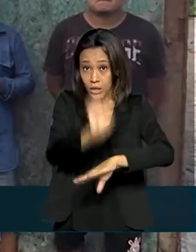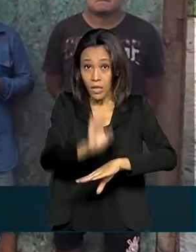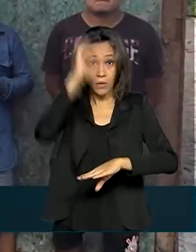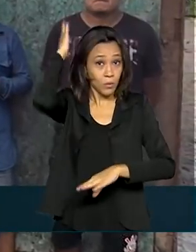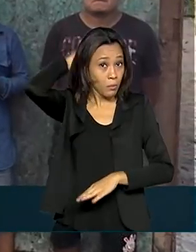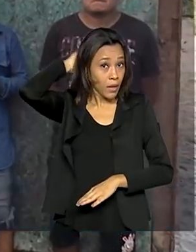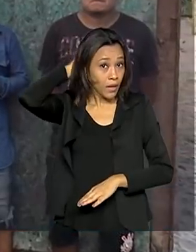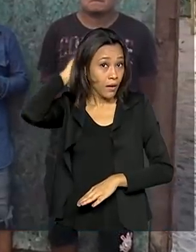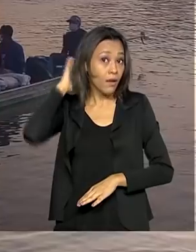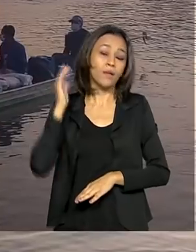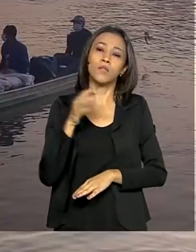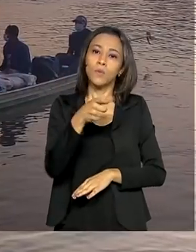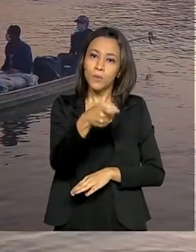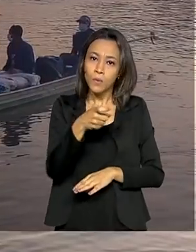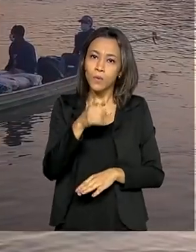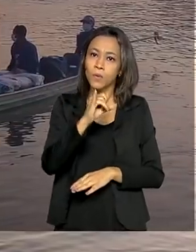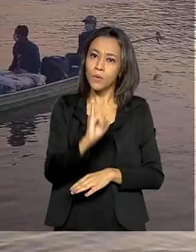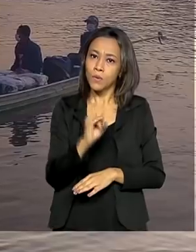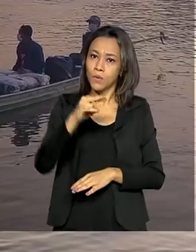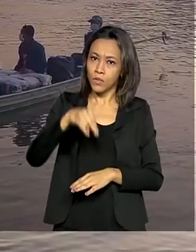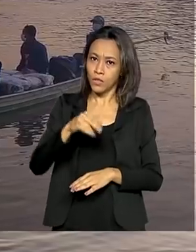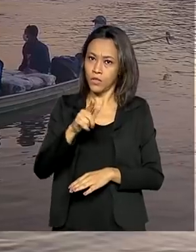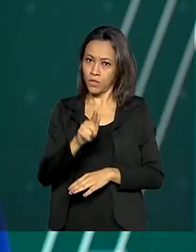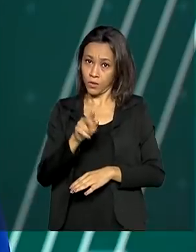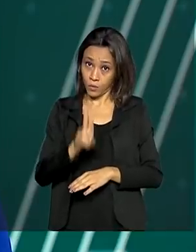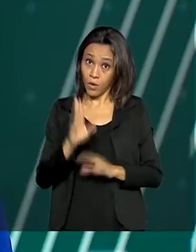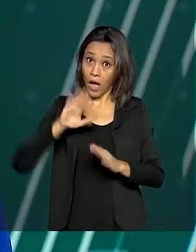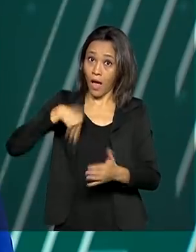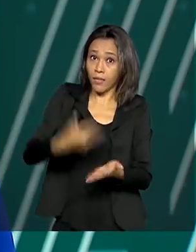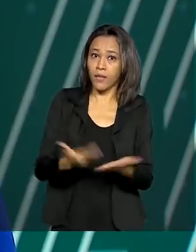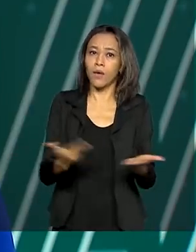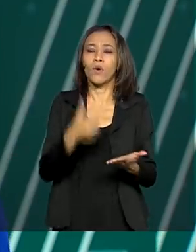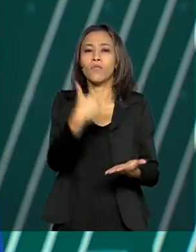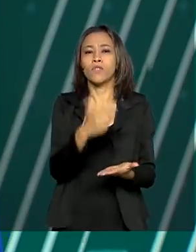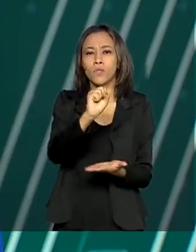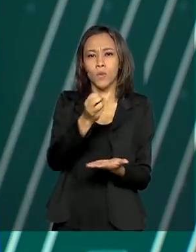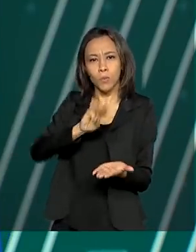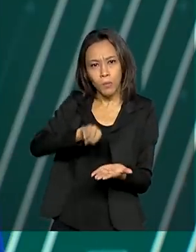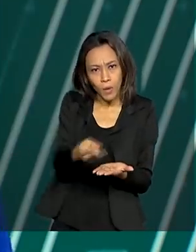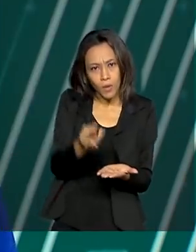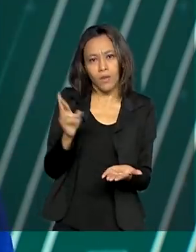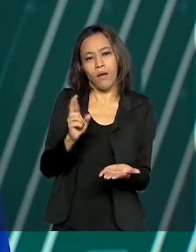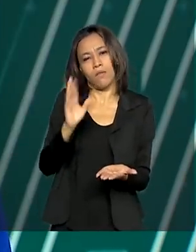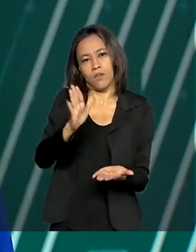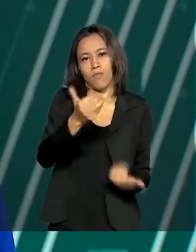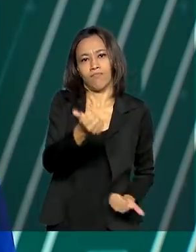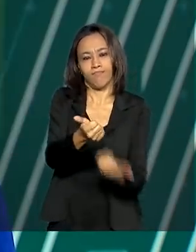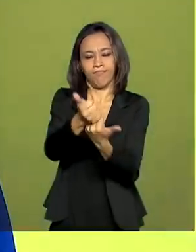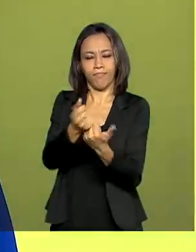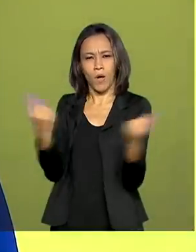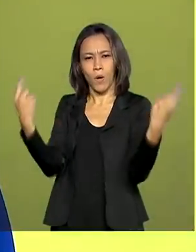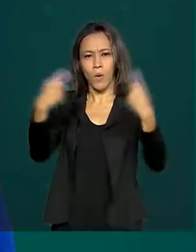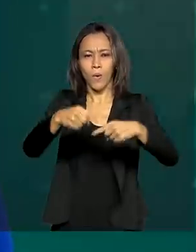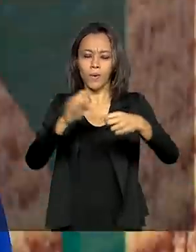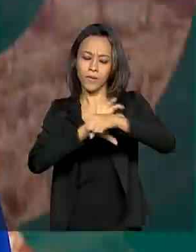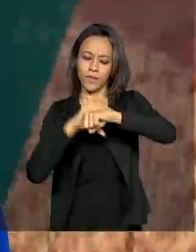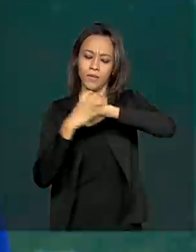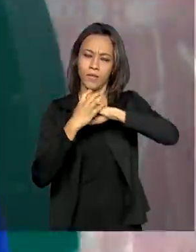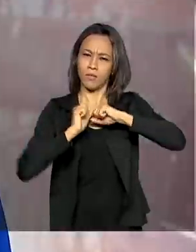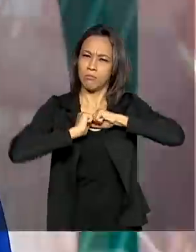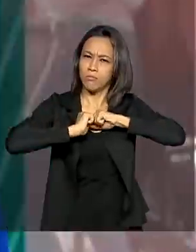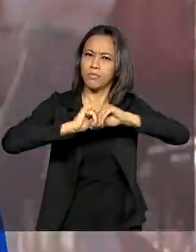Até agora, foram investidos quase 28 milhões de reais na proteção e combate ao coronavírus, junto aos provos